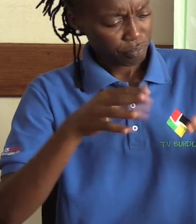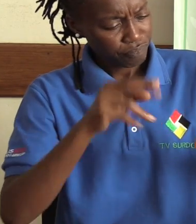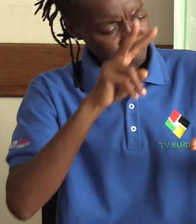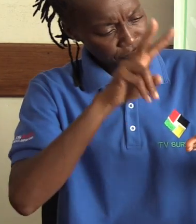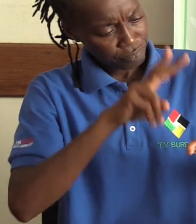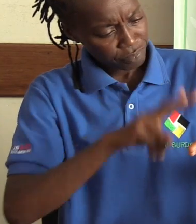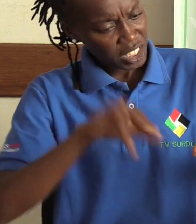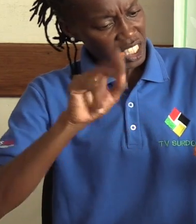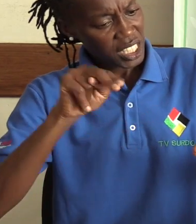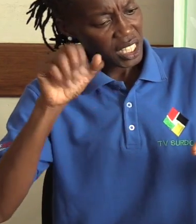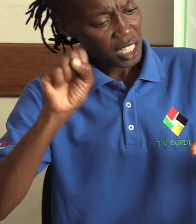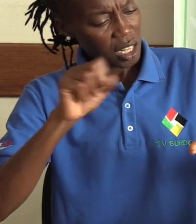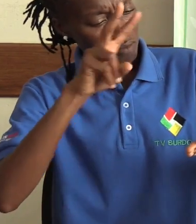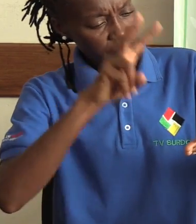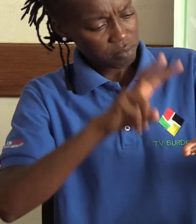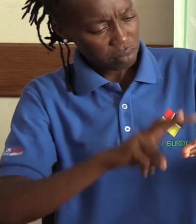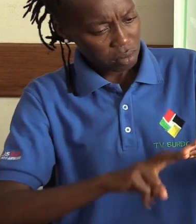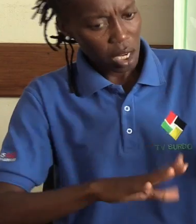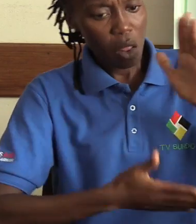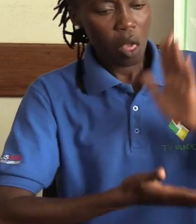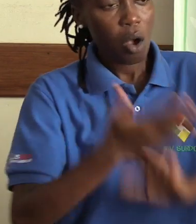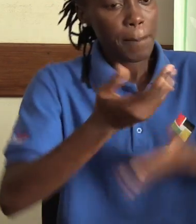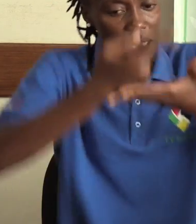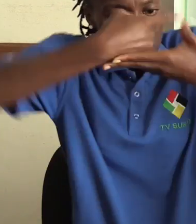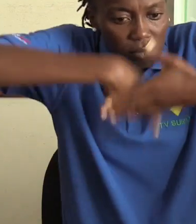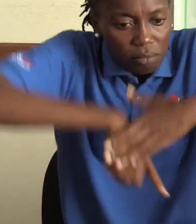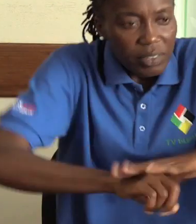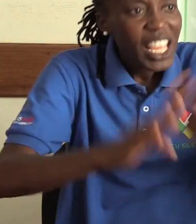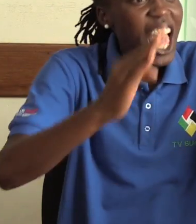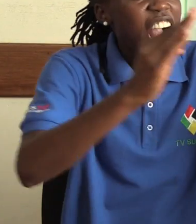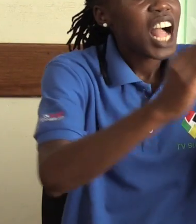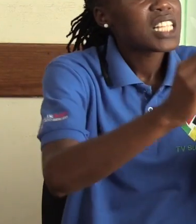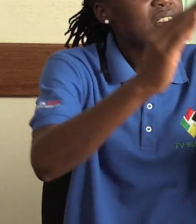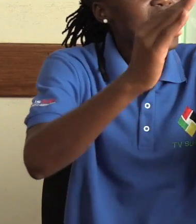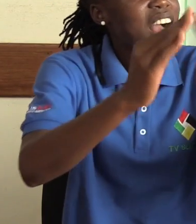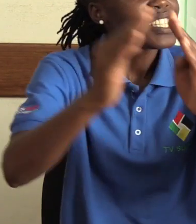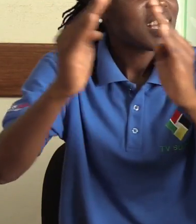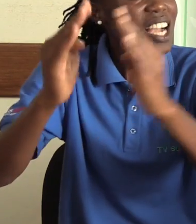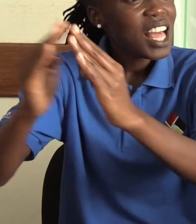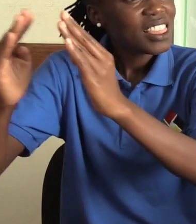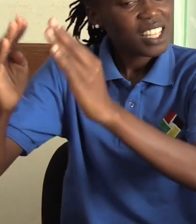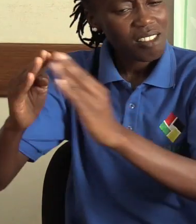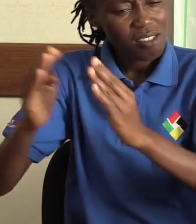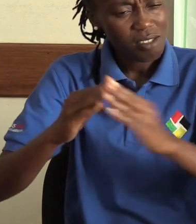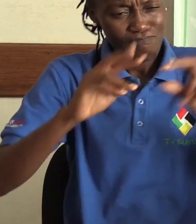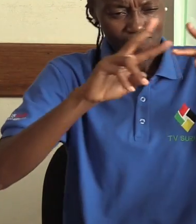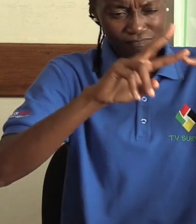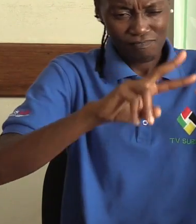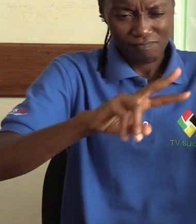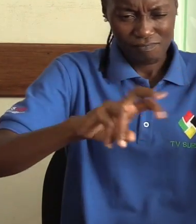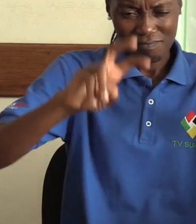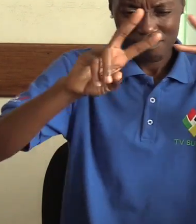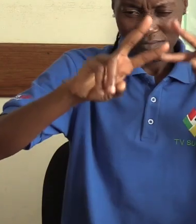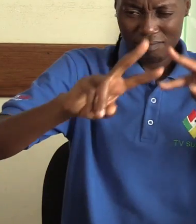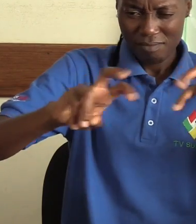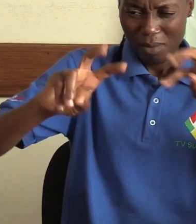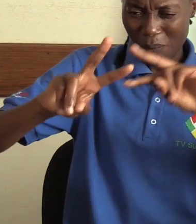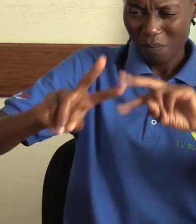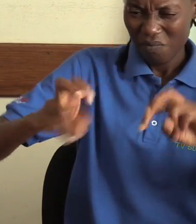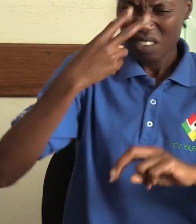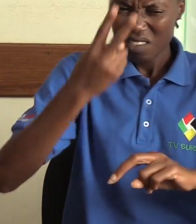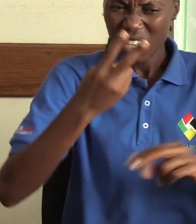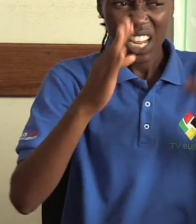Nacional de Ação Social efetua visitas domiciliárias para verificar se, na